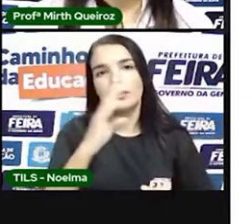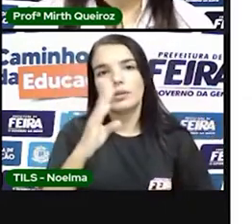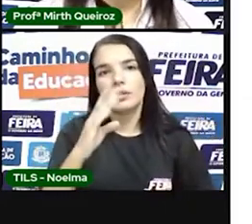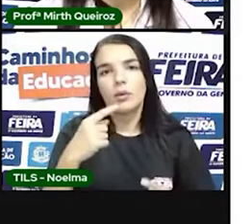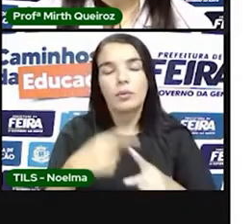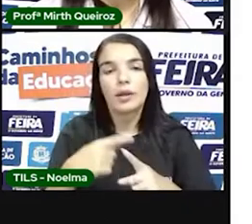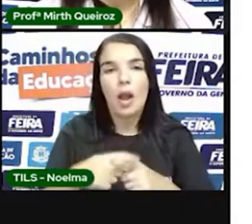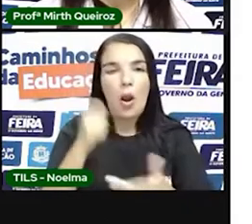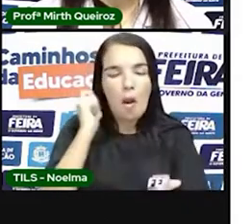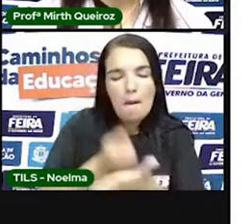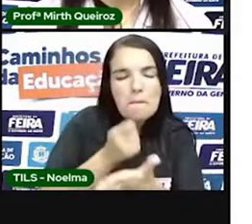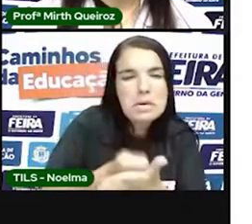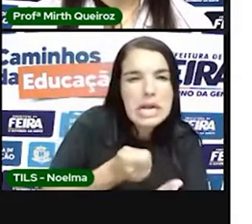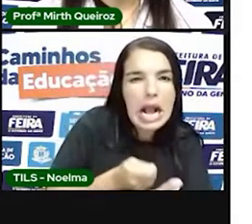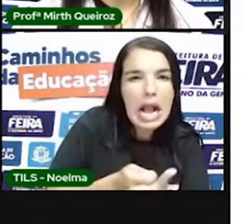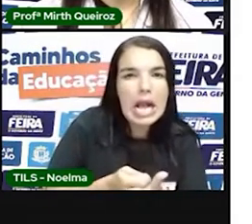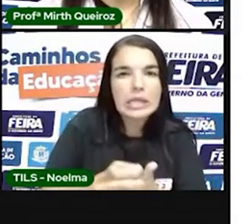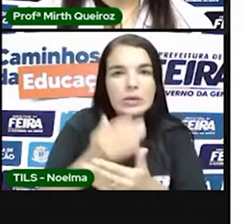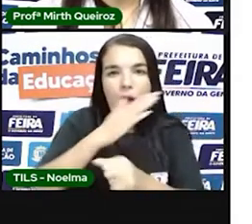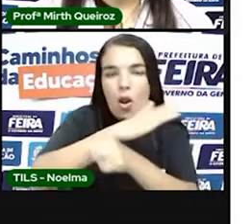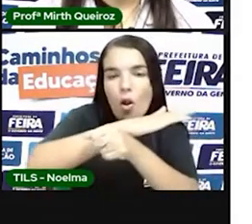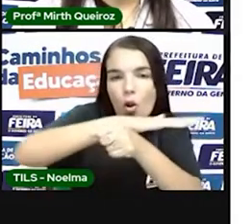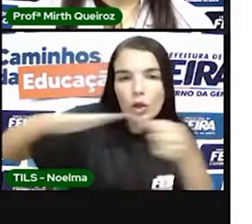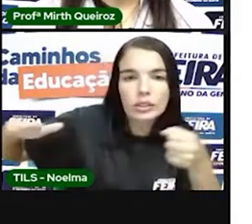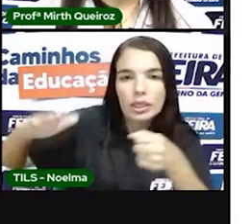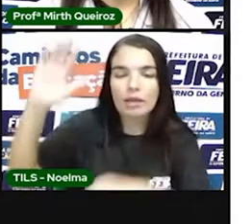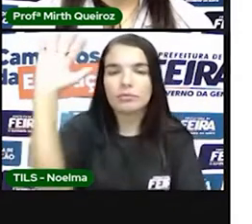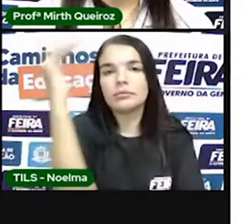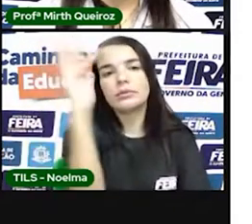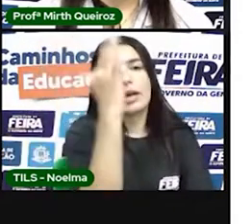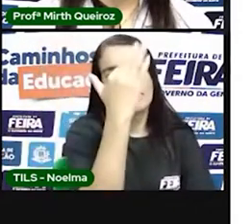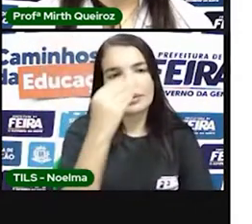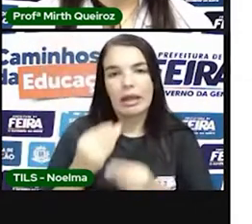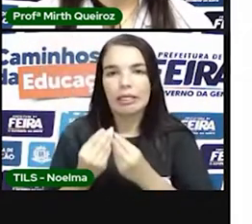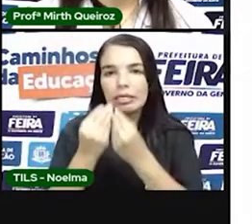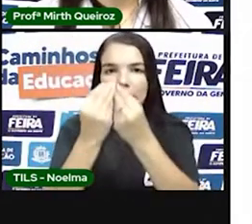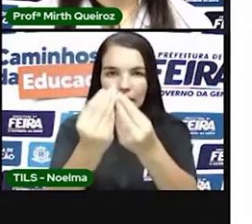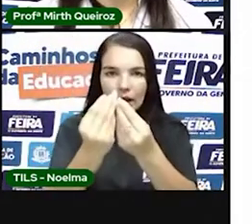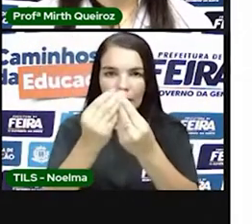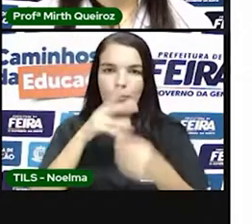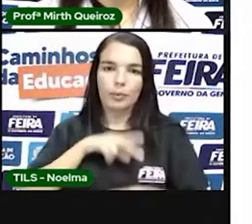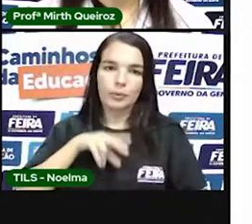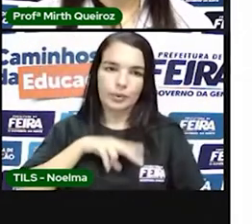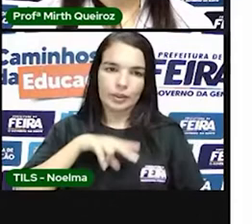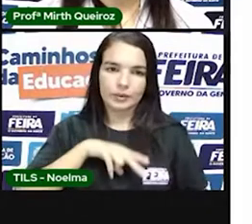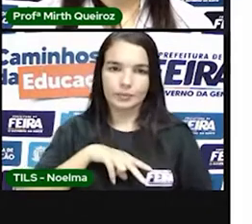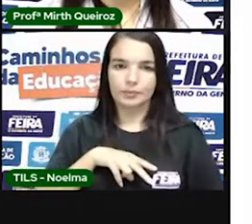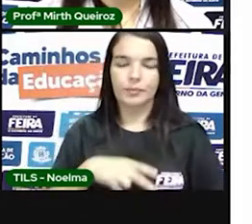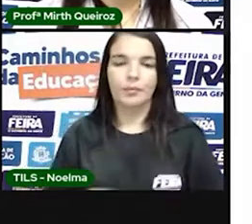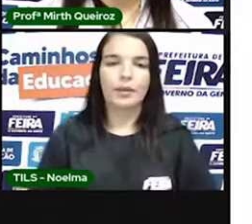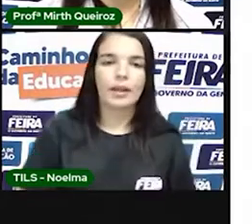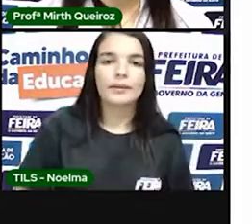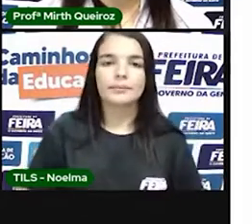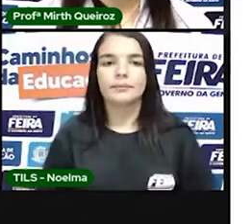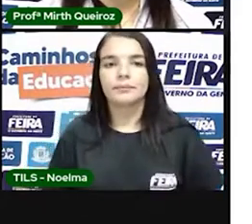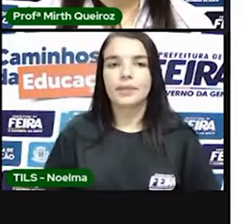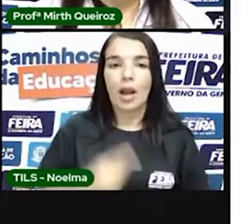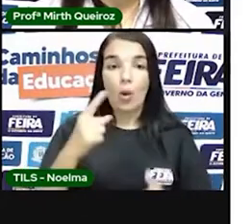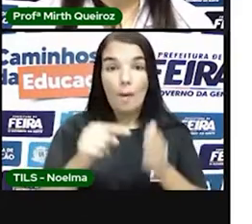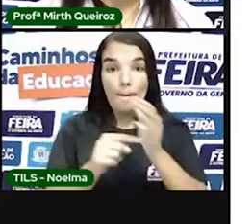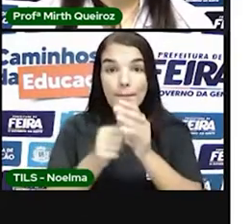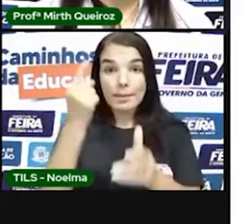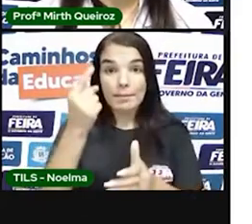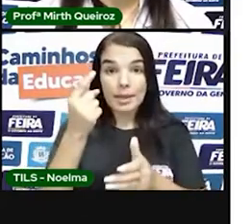para os portugueses. O primeiro ciclo econômico, então, do Brasil aí foi o ciclo do pau-brasil.